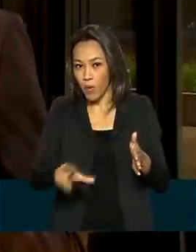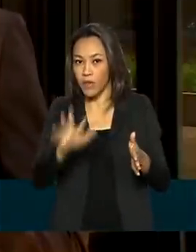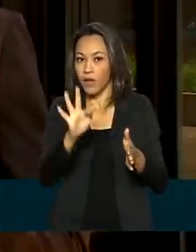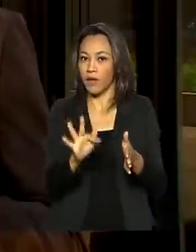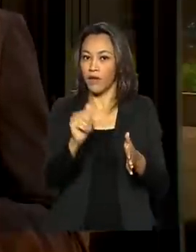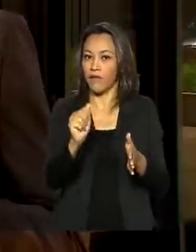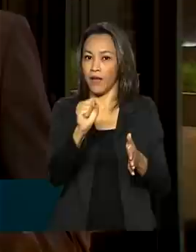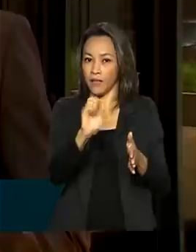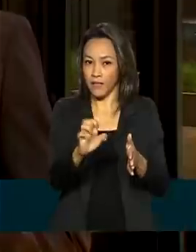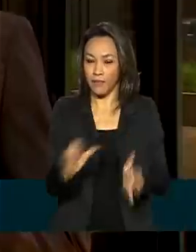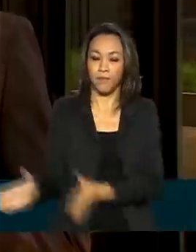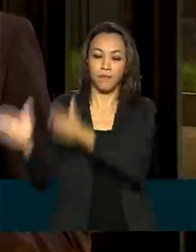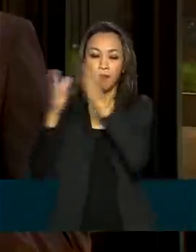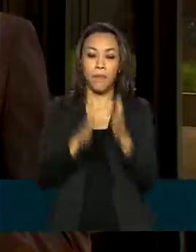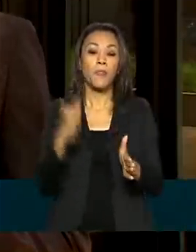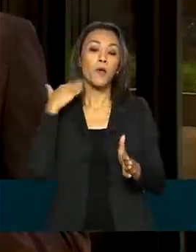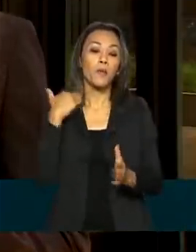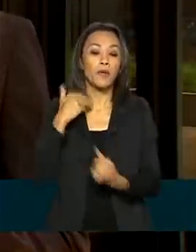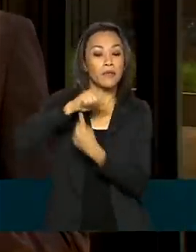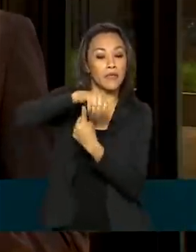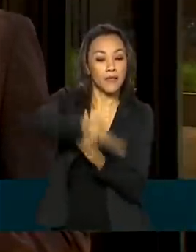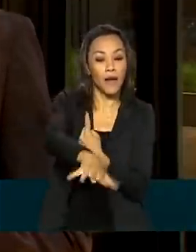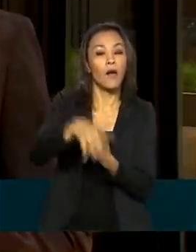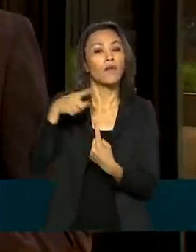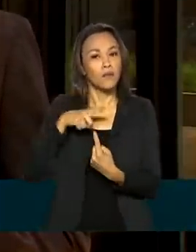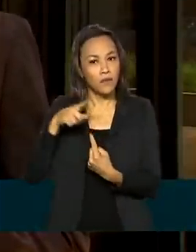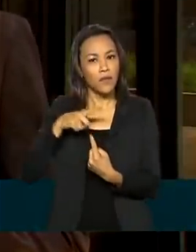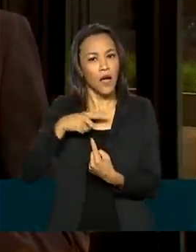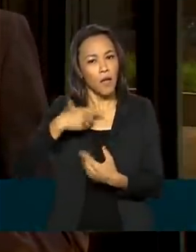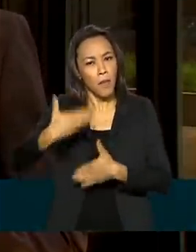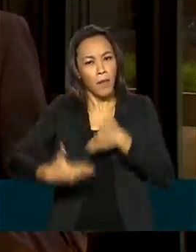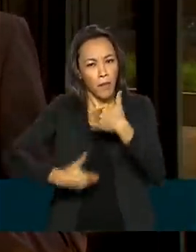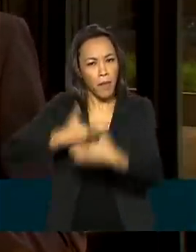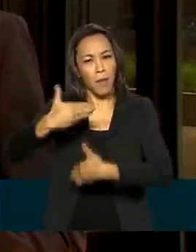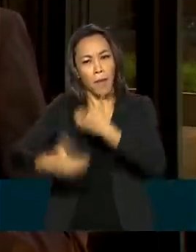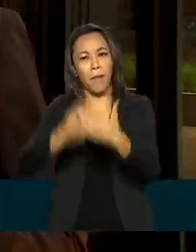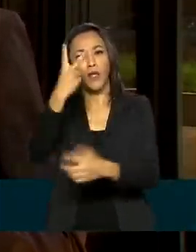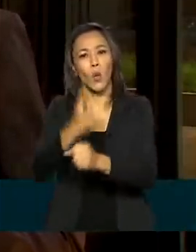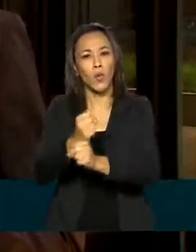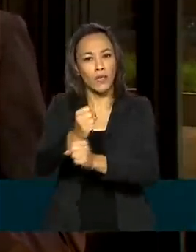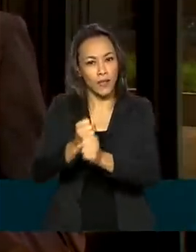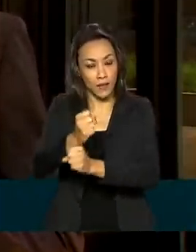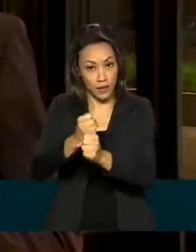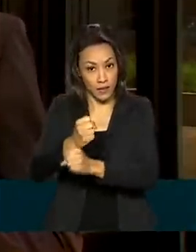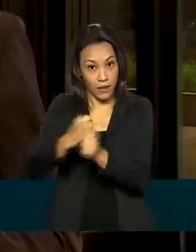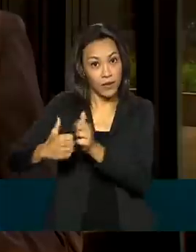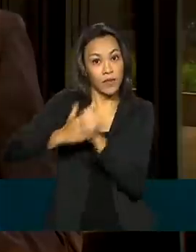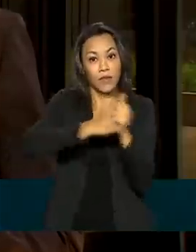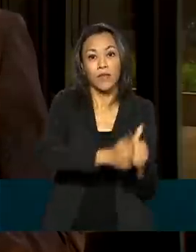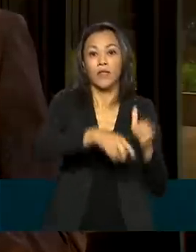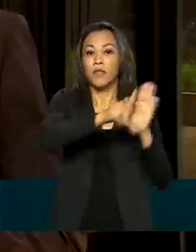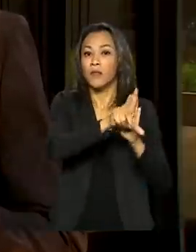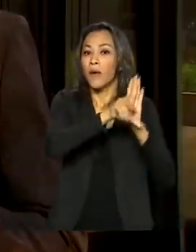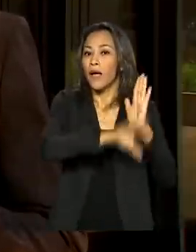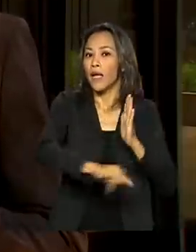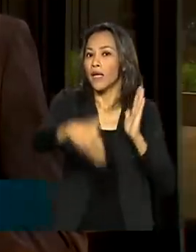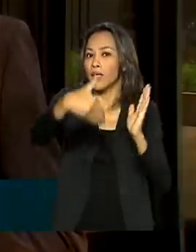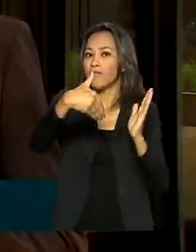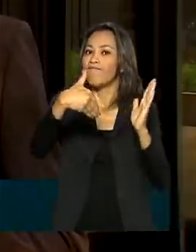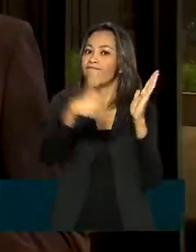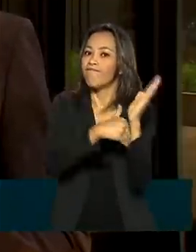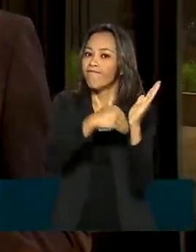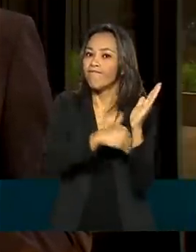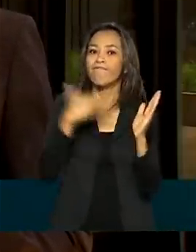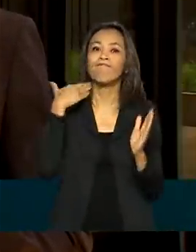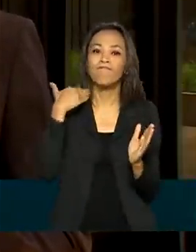Central vem planejando a adoção do sistema no país há mais de dois anos em acordo com a lei do sigilo bancário e explica que será